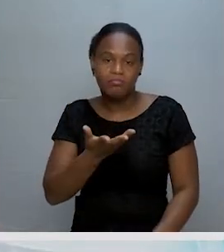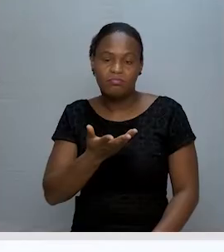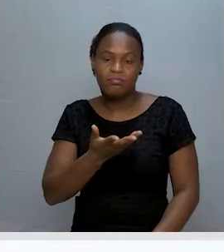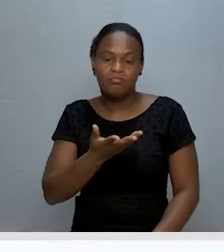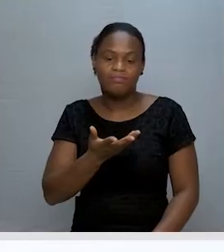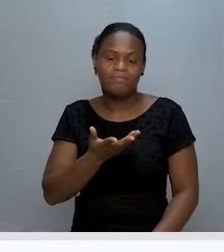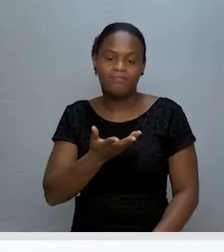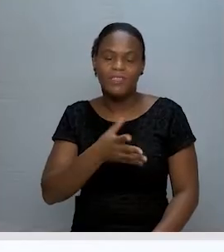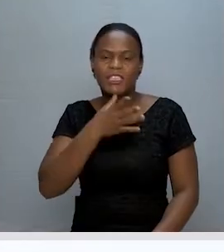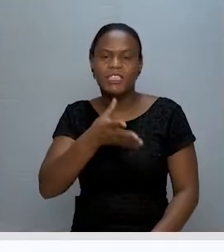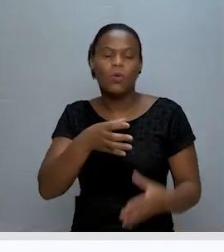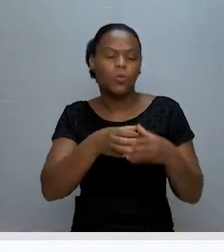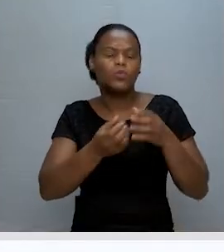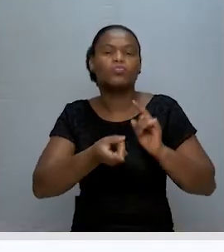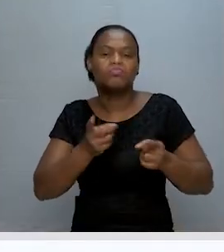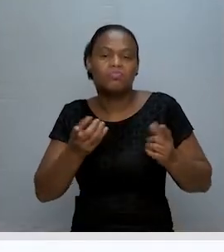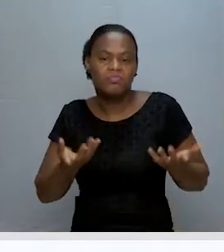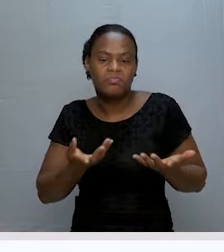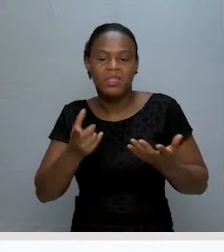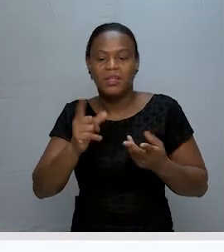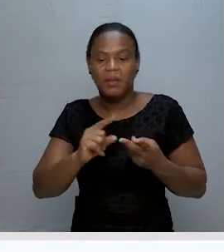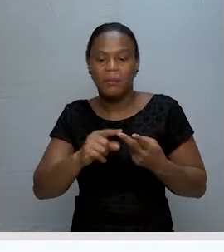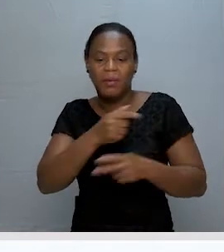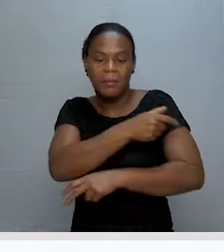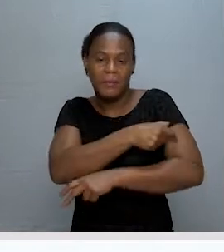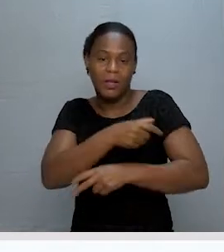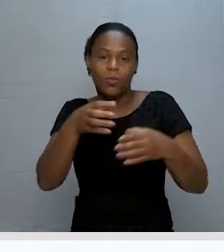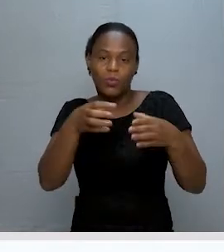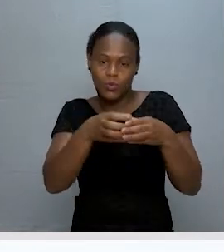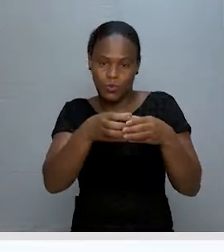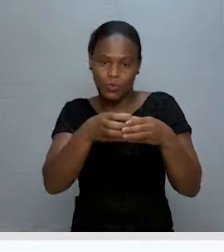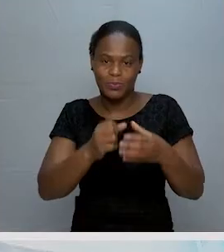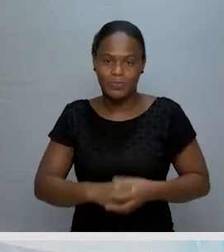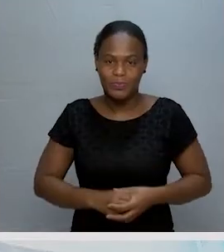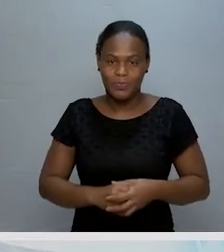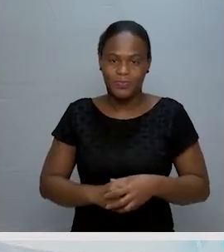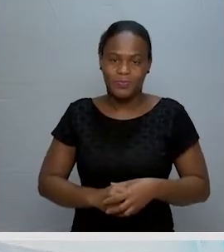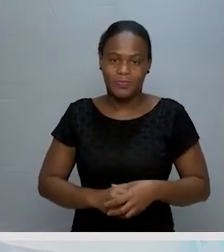definir um conjunto e representar um conjunto.